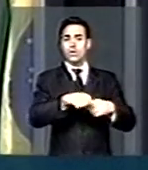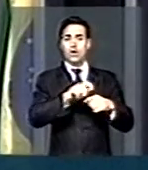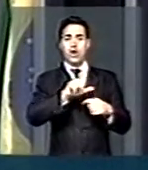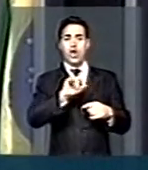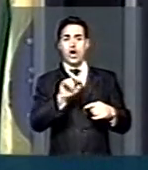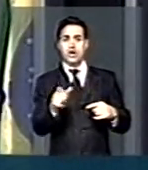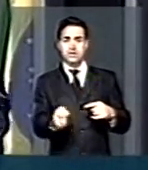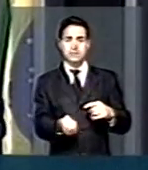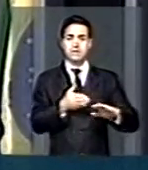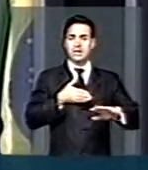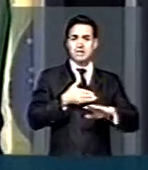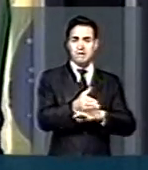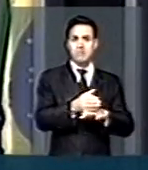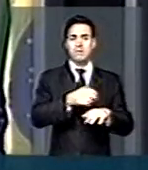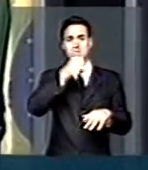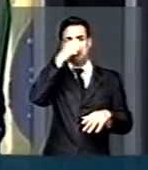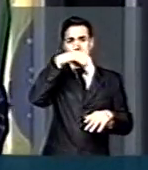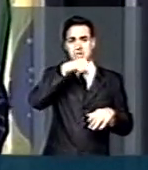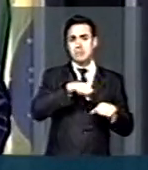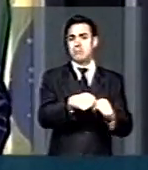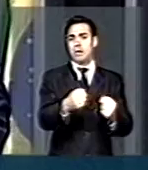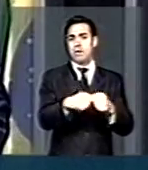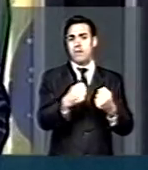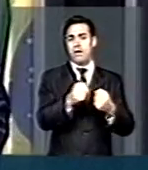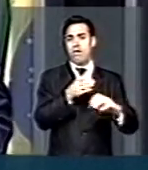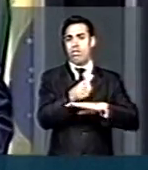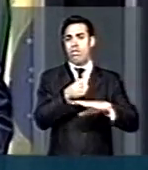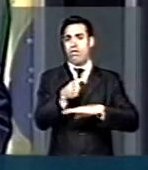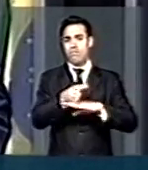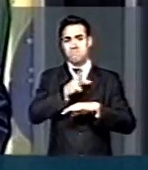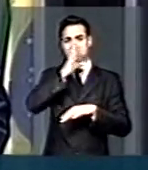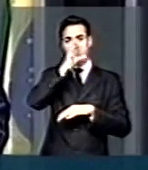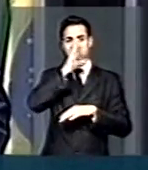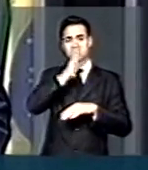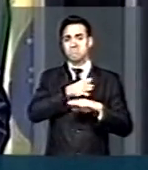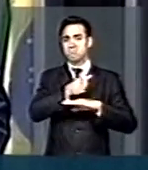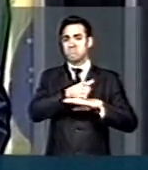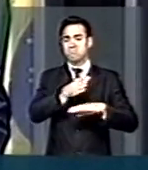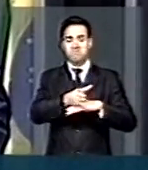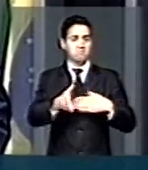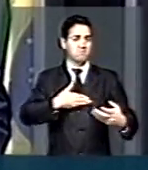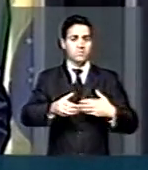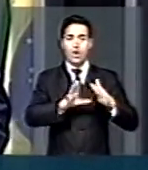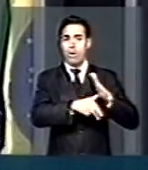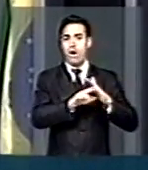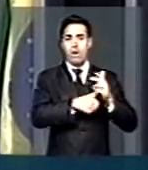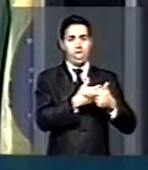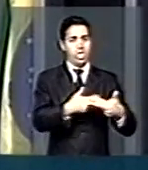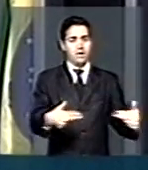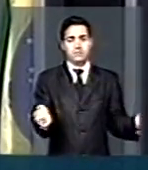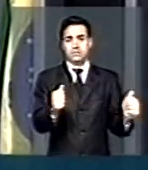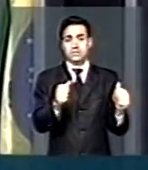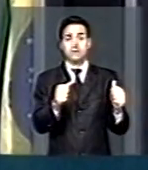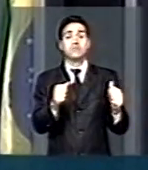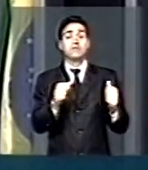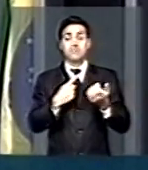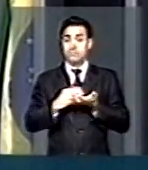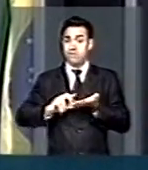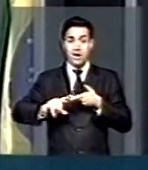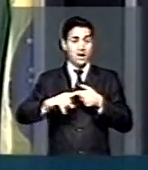do Recife e várias cidades da região metropolitana da capital do meu estado, Pernambuco.